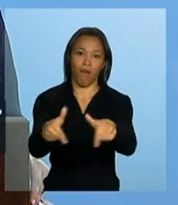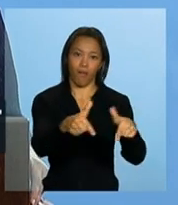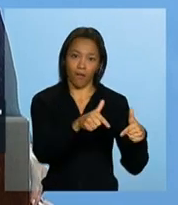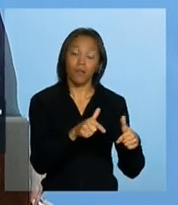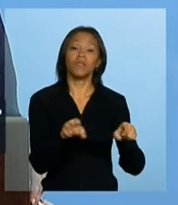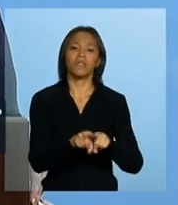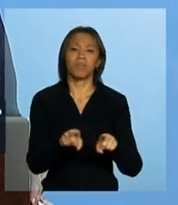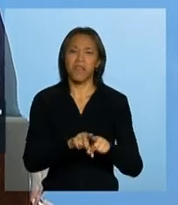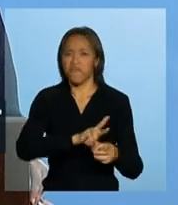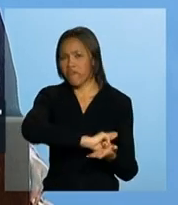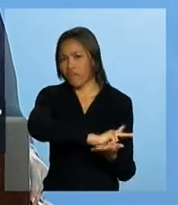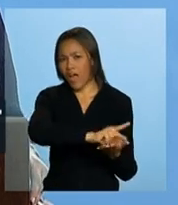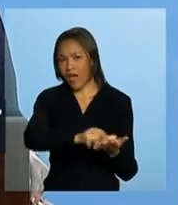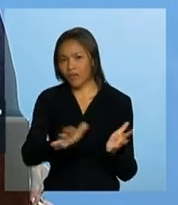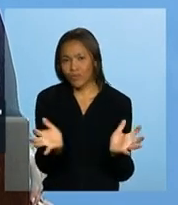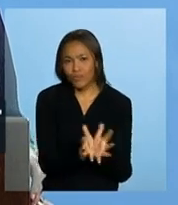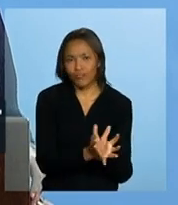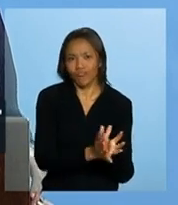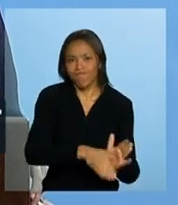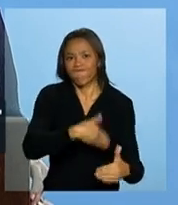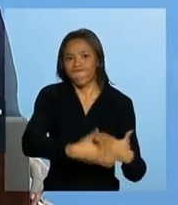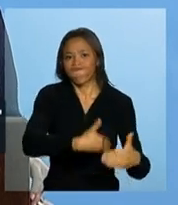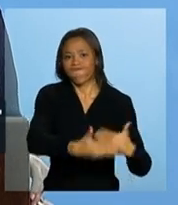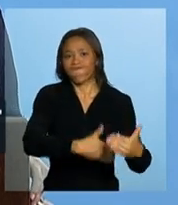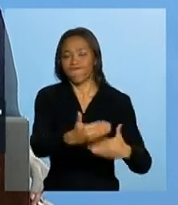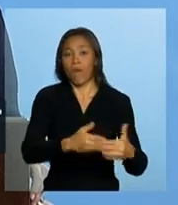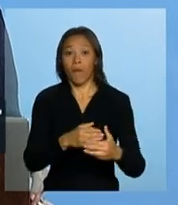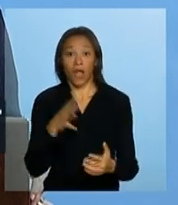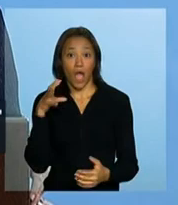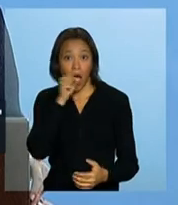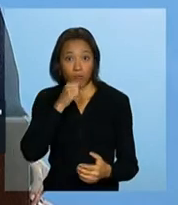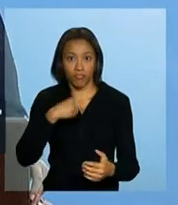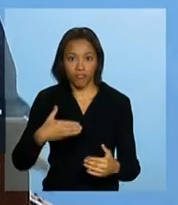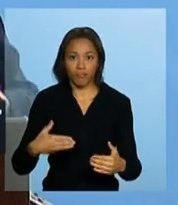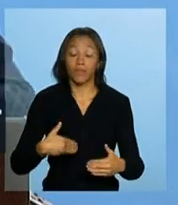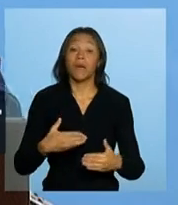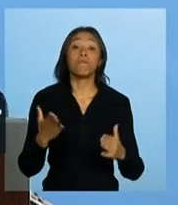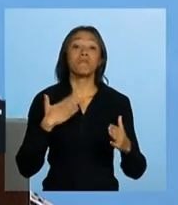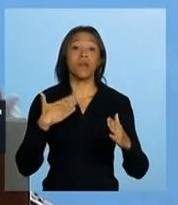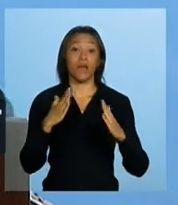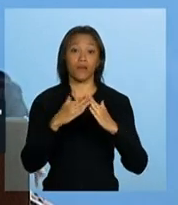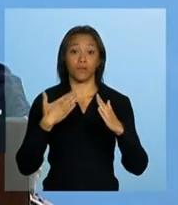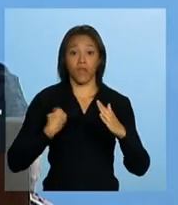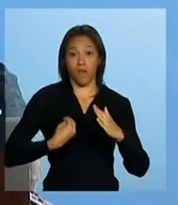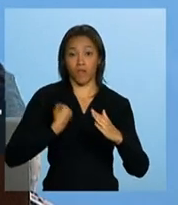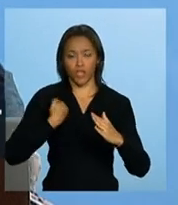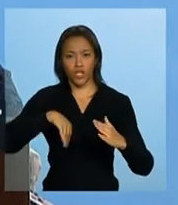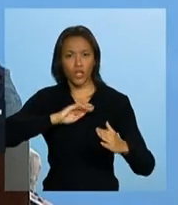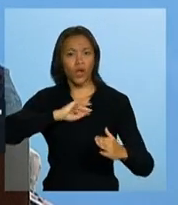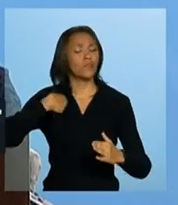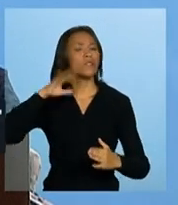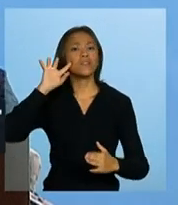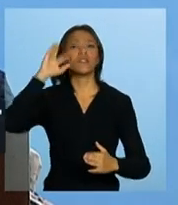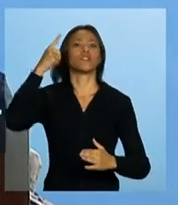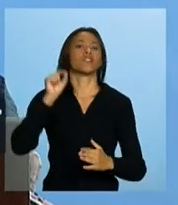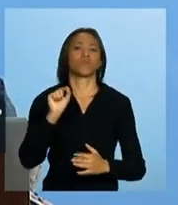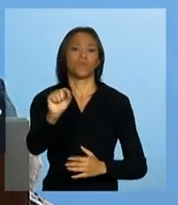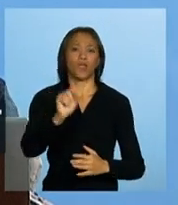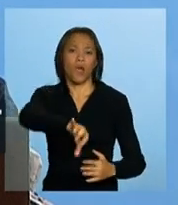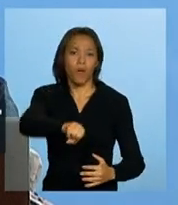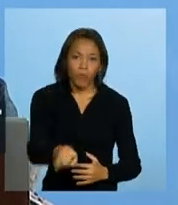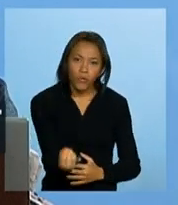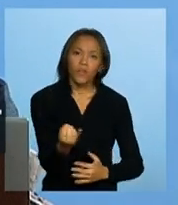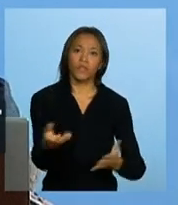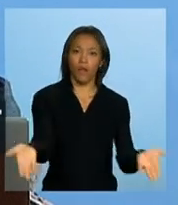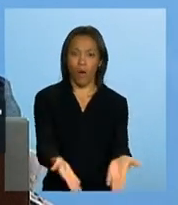cadeias produtivas, para acelerar o Minha Casa Minha Vida, que nós decidimos aproveitar